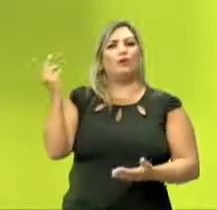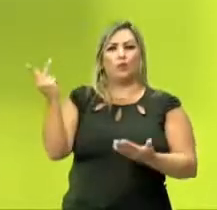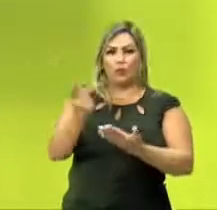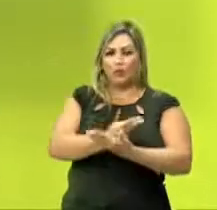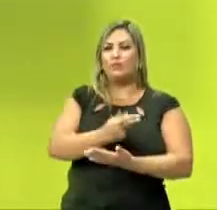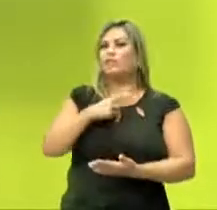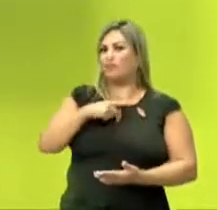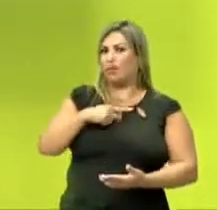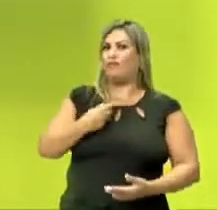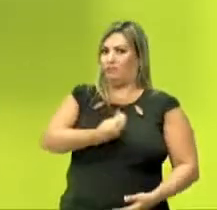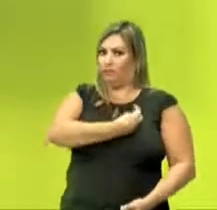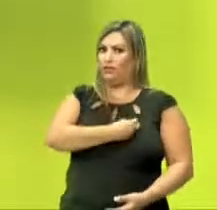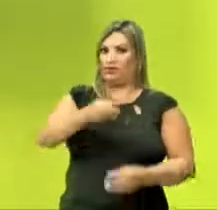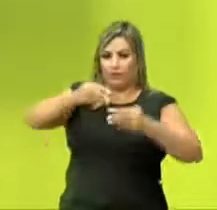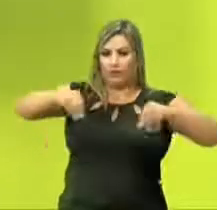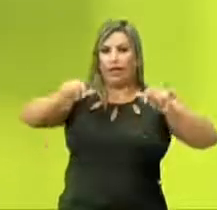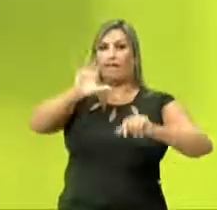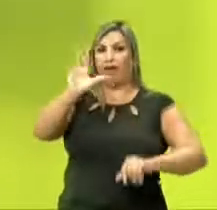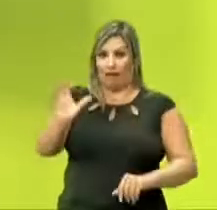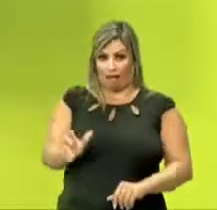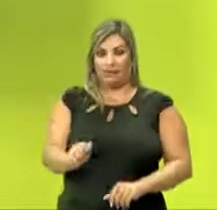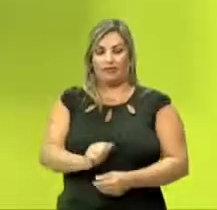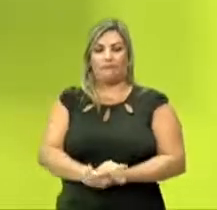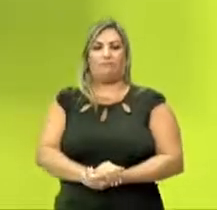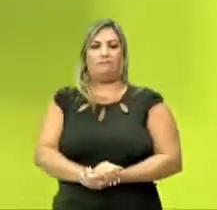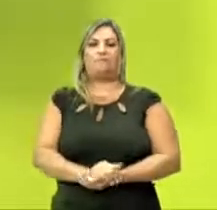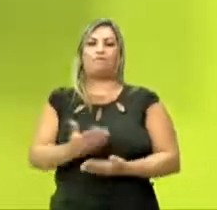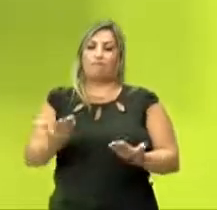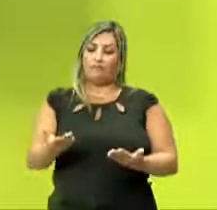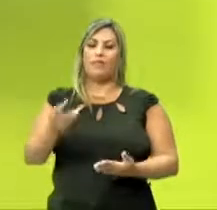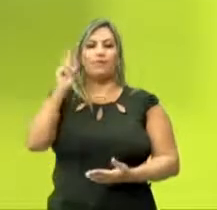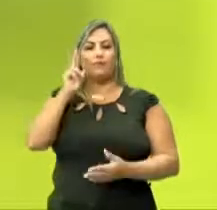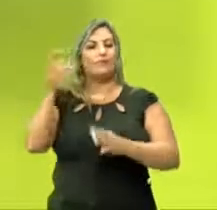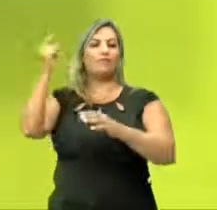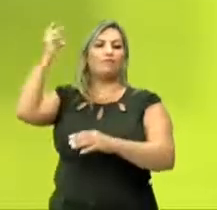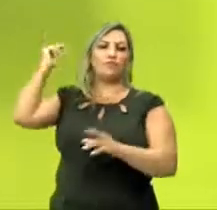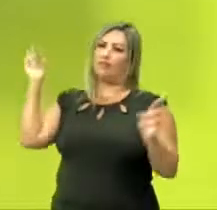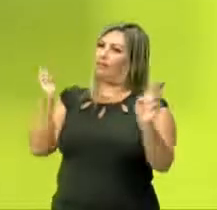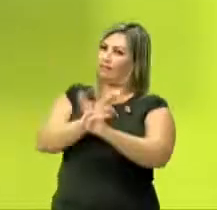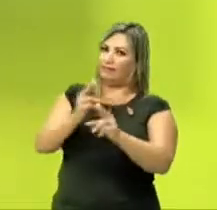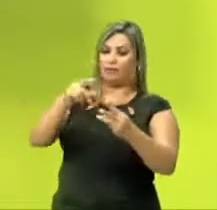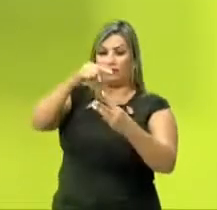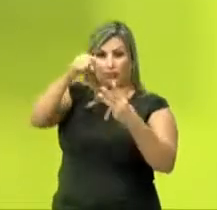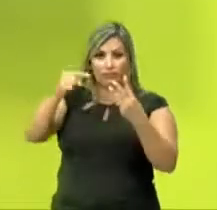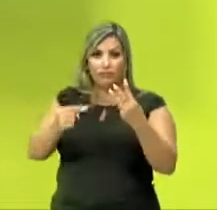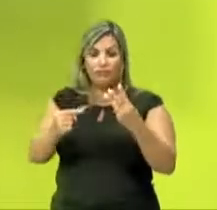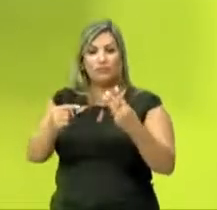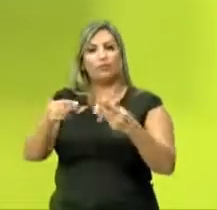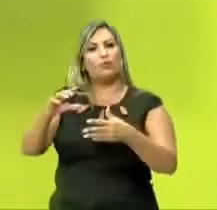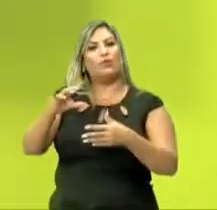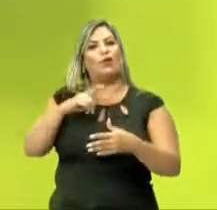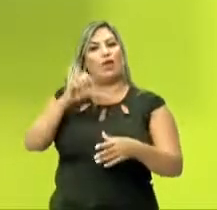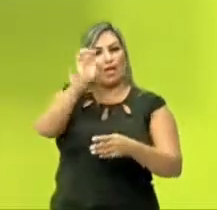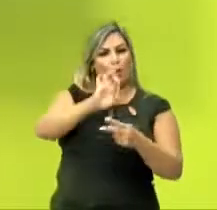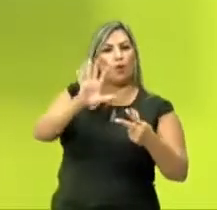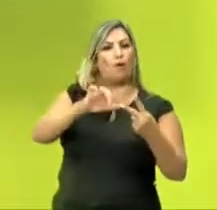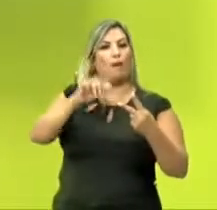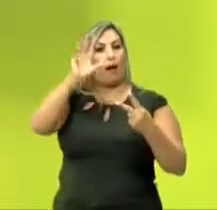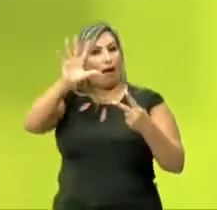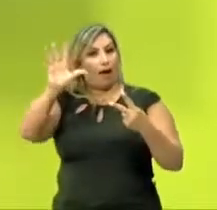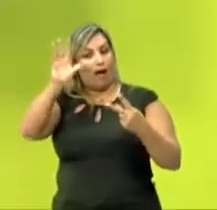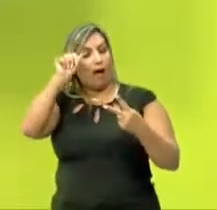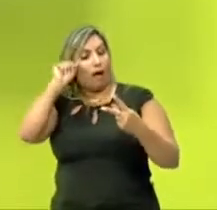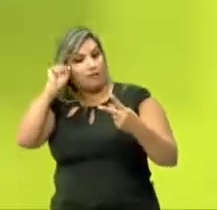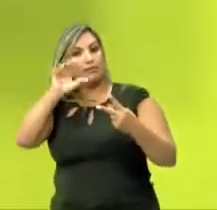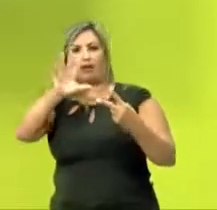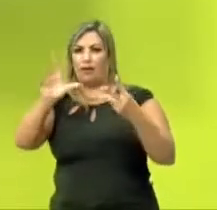do continente africano. Inclusive, na história antiga, a gente vai ver nessa relação entre esses três continentes, Europa, Ásia e